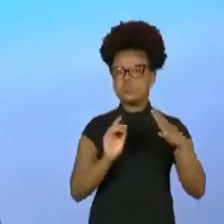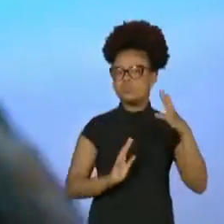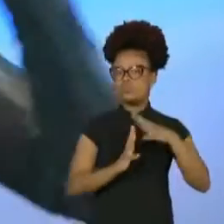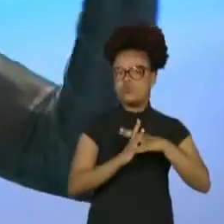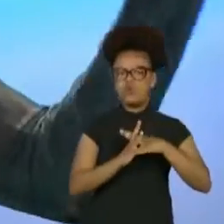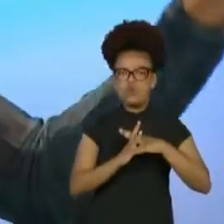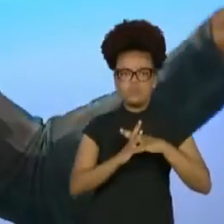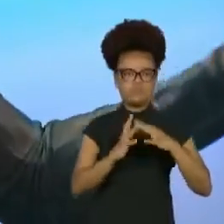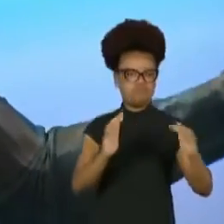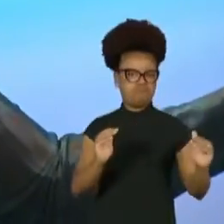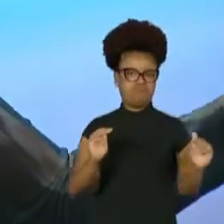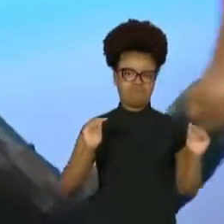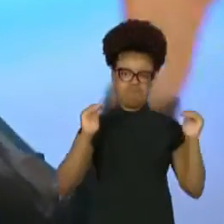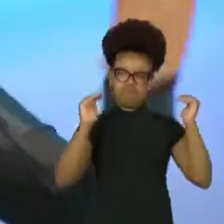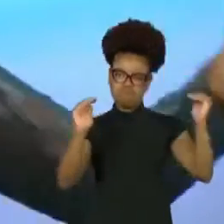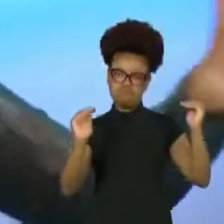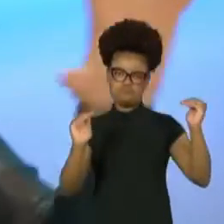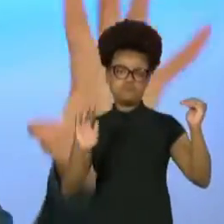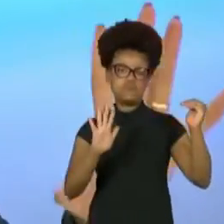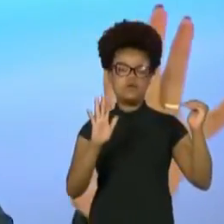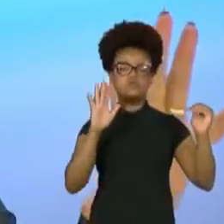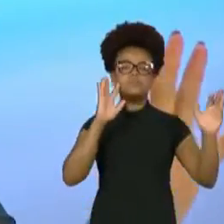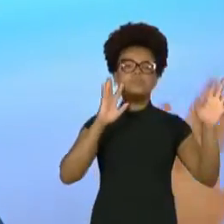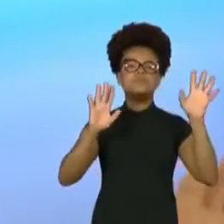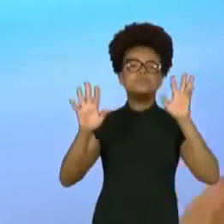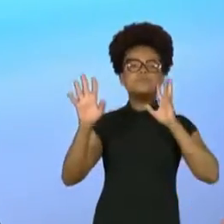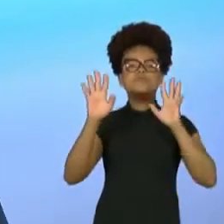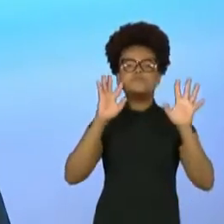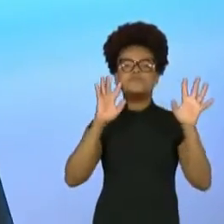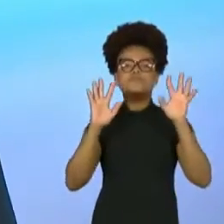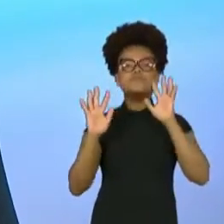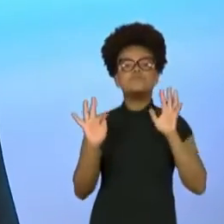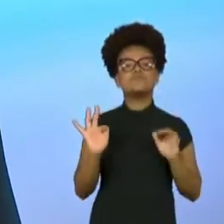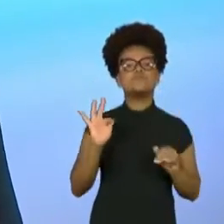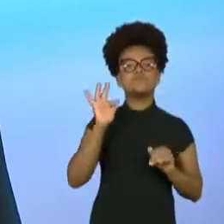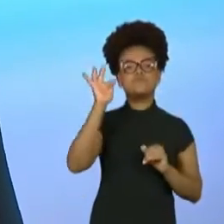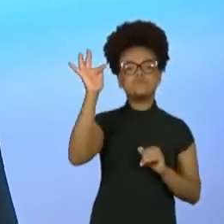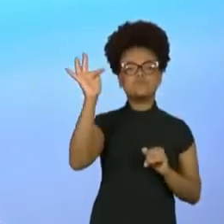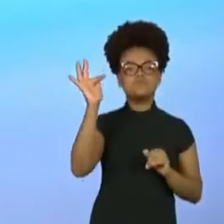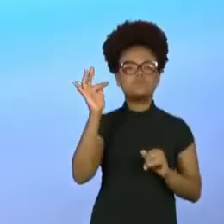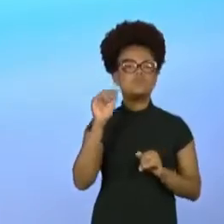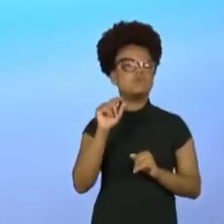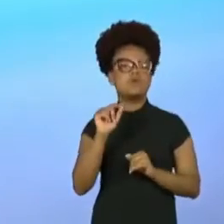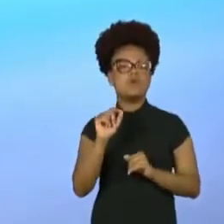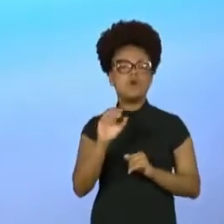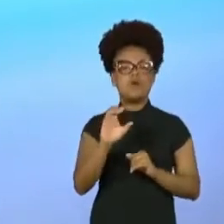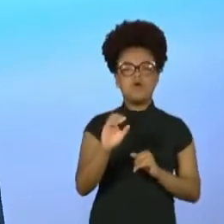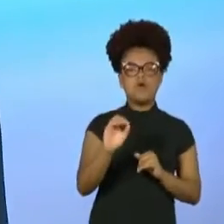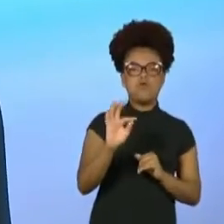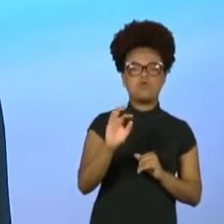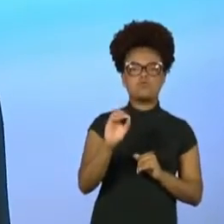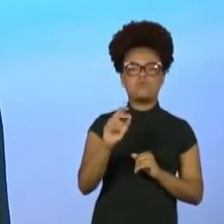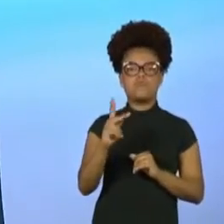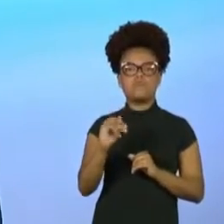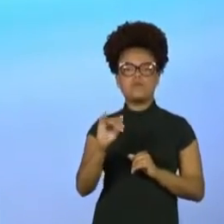futuro utópico? Vamos. Vamos falar sobre utopia? Vamos. Se você acordasse hoje e não